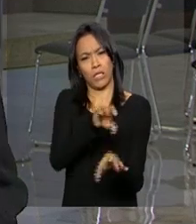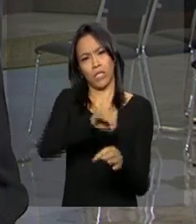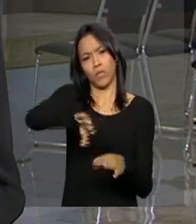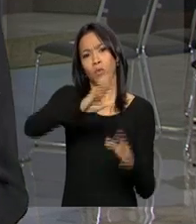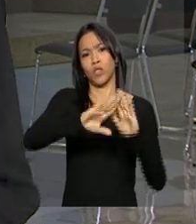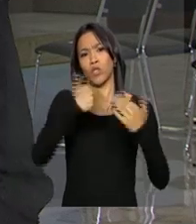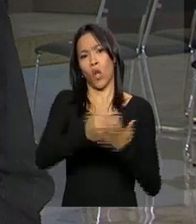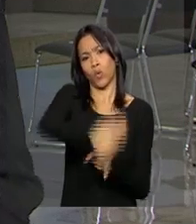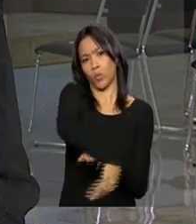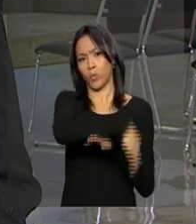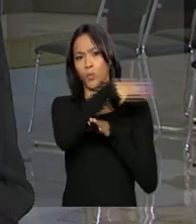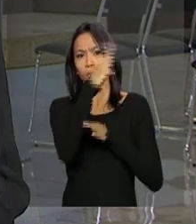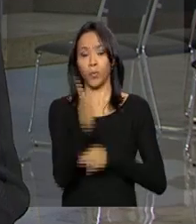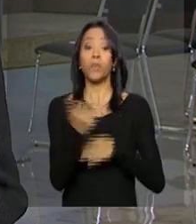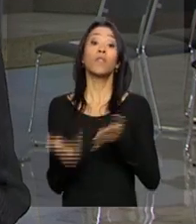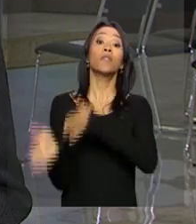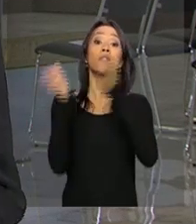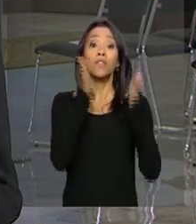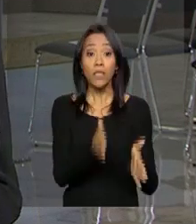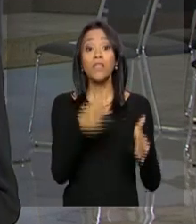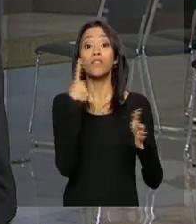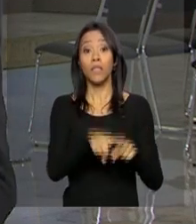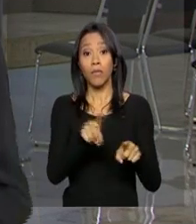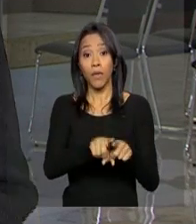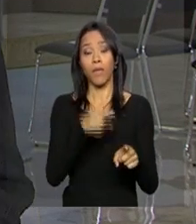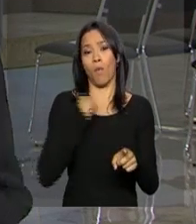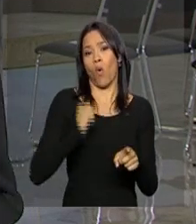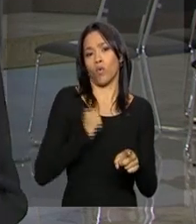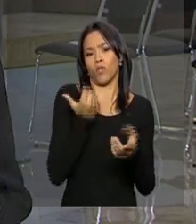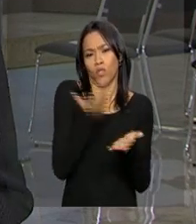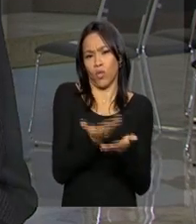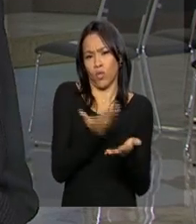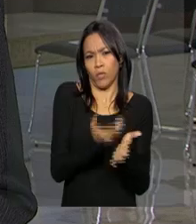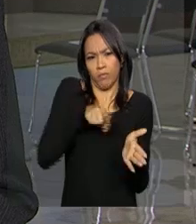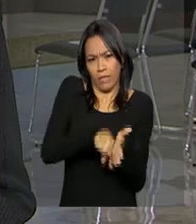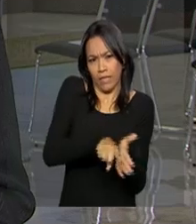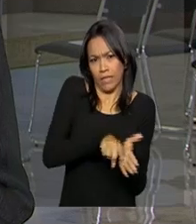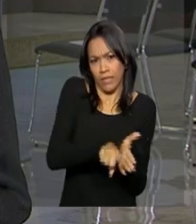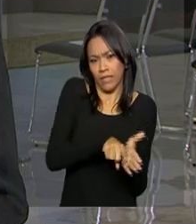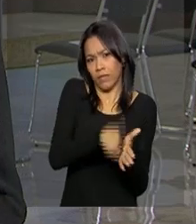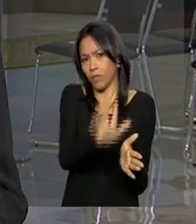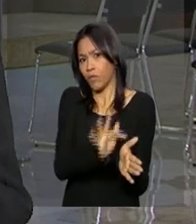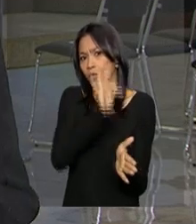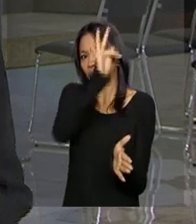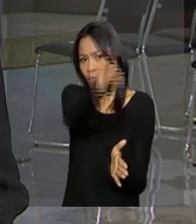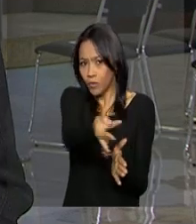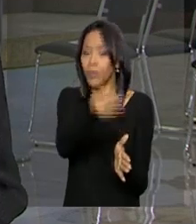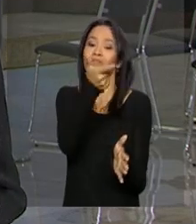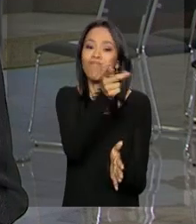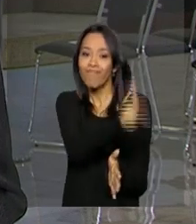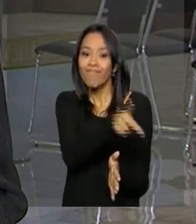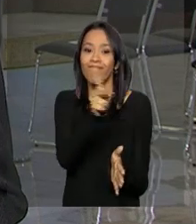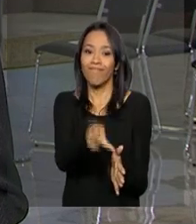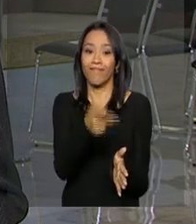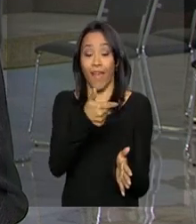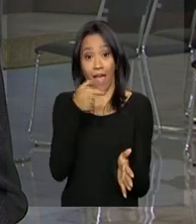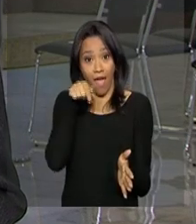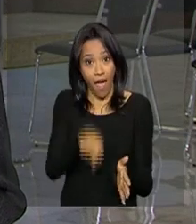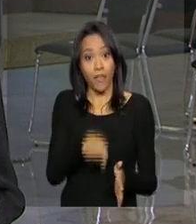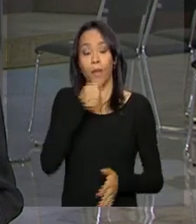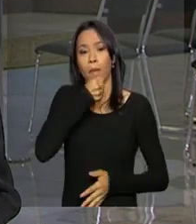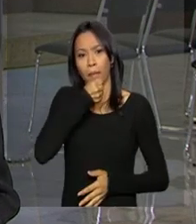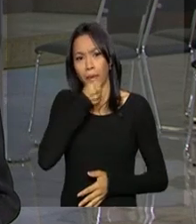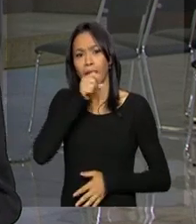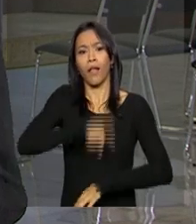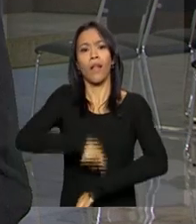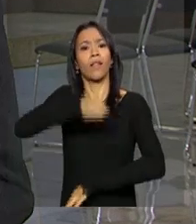escolas e também o programa de Bolsas de Iniciação à Docência. Essa entrevista coletiva está prevista para as 3